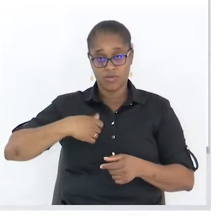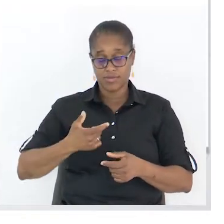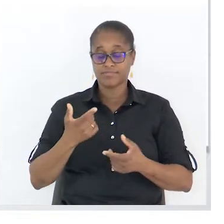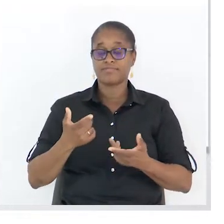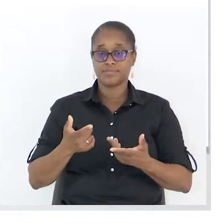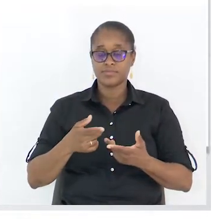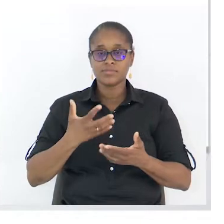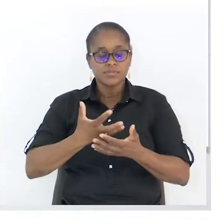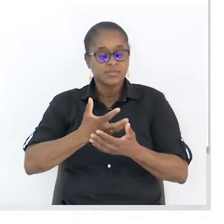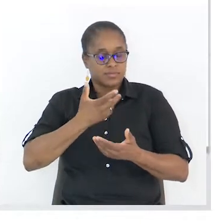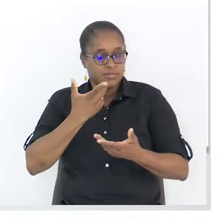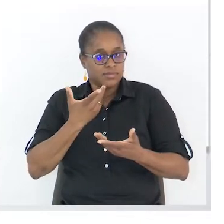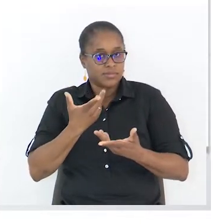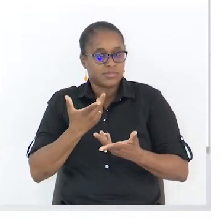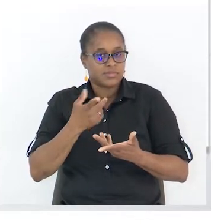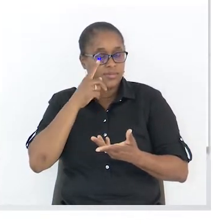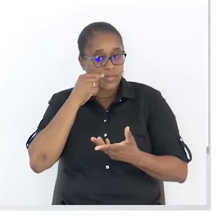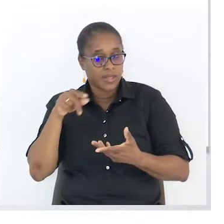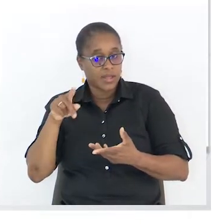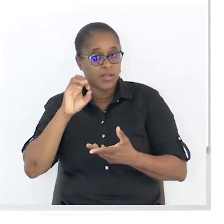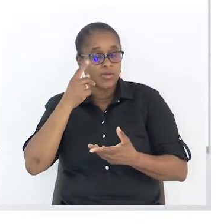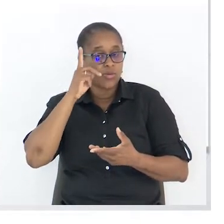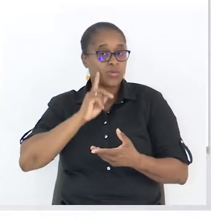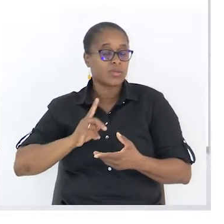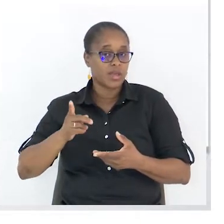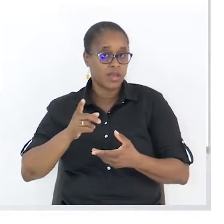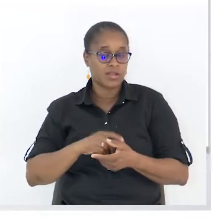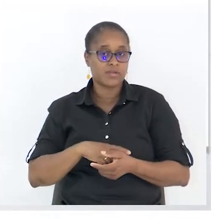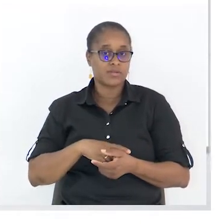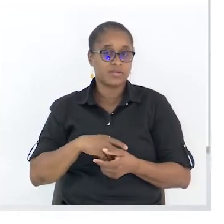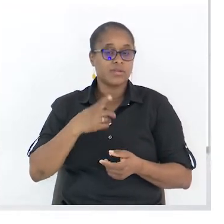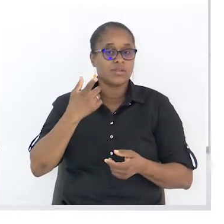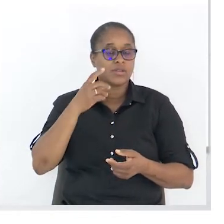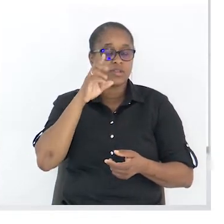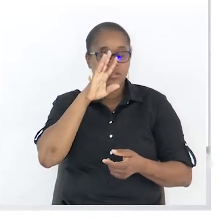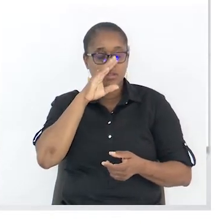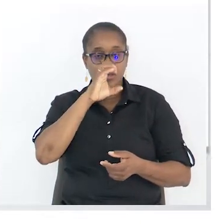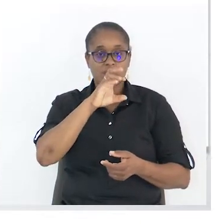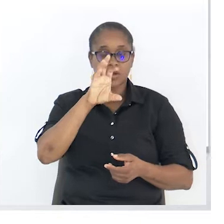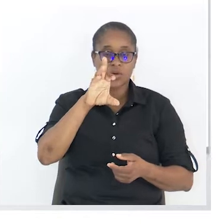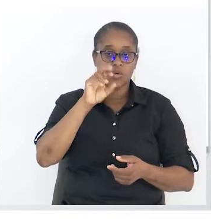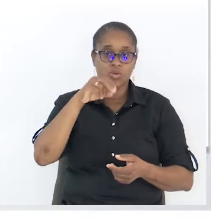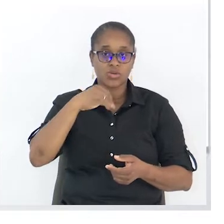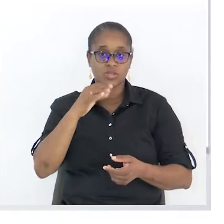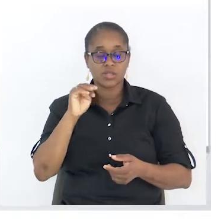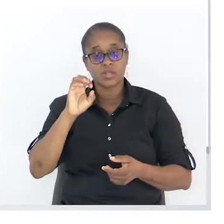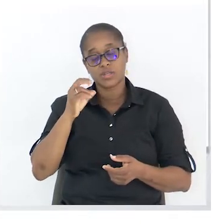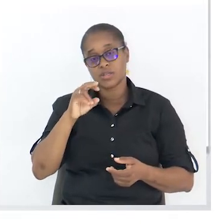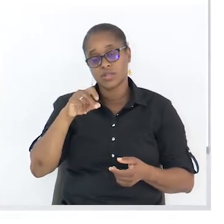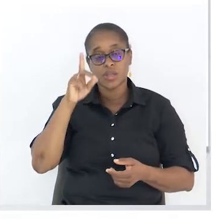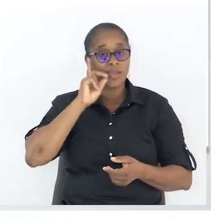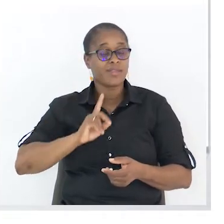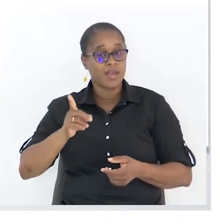e, inspirando-o nele ou nela, se for um cronista, se for uma cronista nela, produz um texto